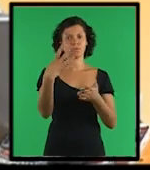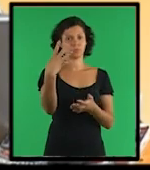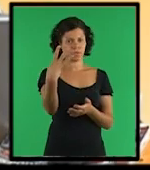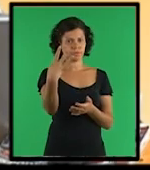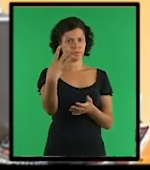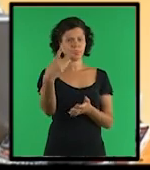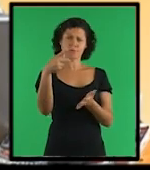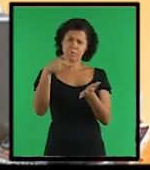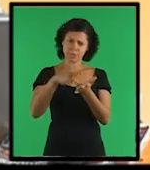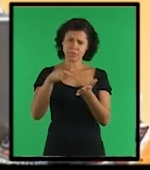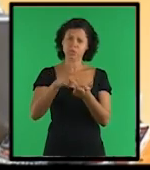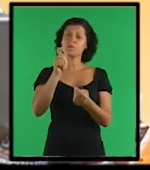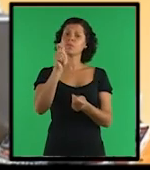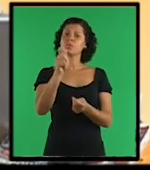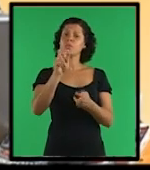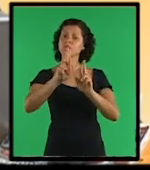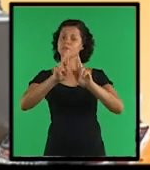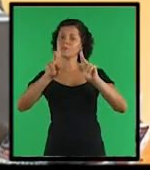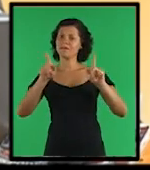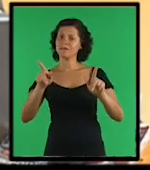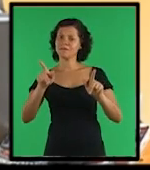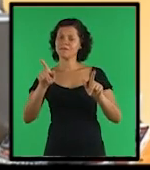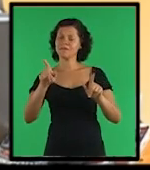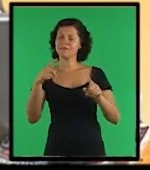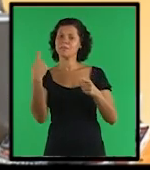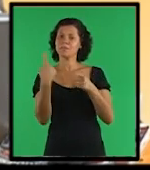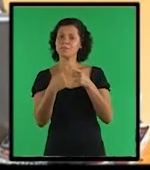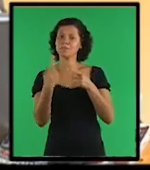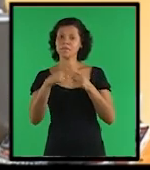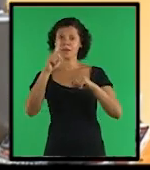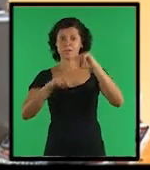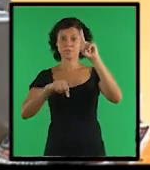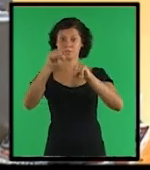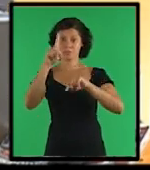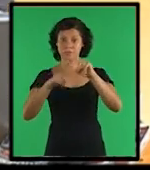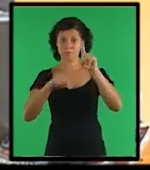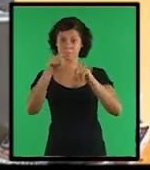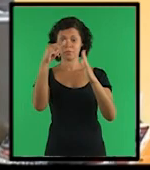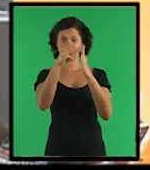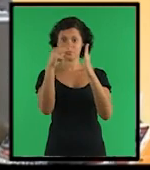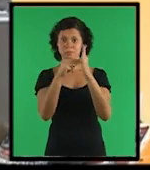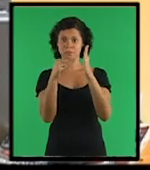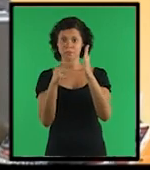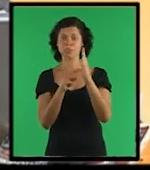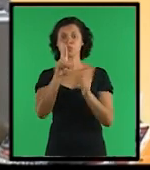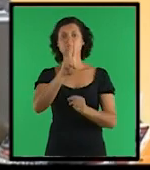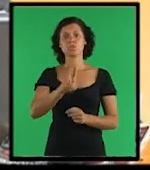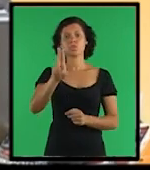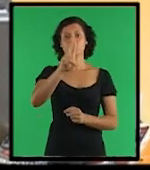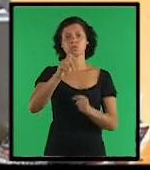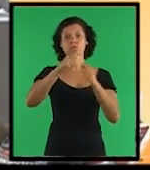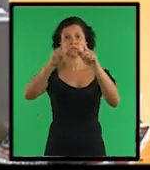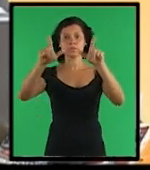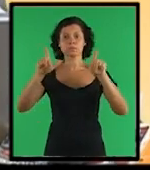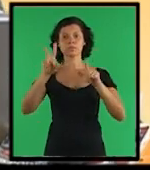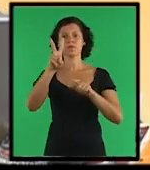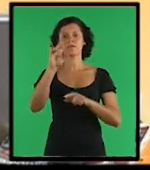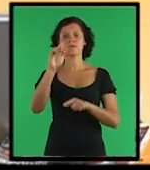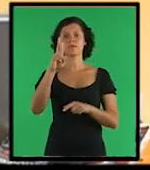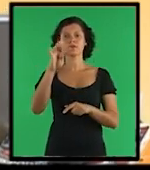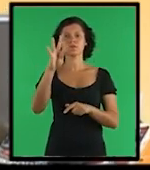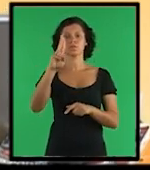verdade, o que o torna diferente é o fato dos instrumentos metodológicos serem aplicados em espaços virtuais. Assim,